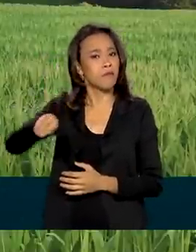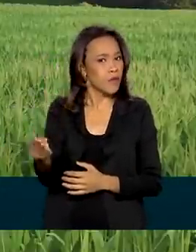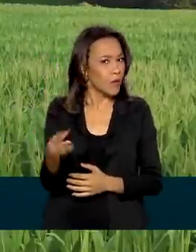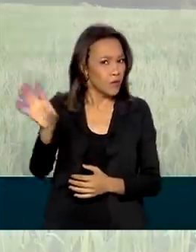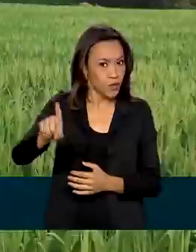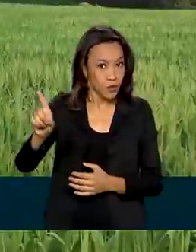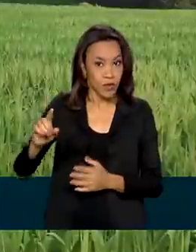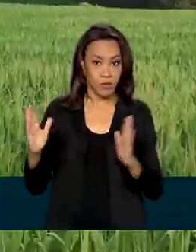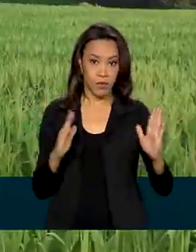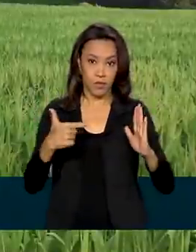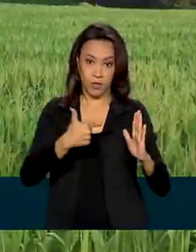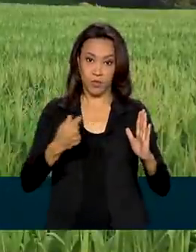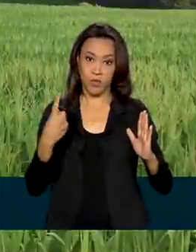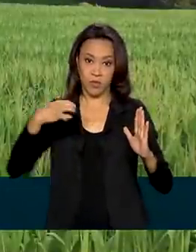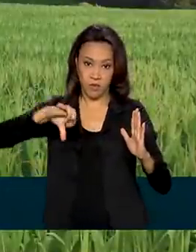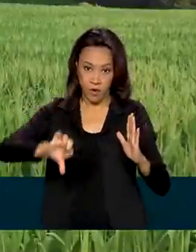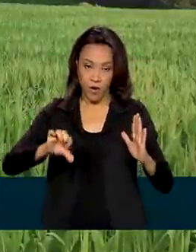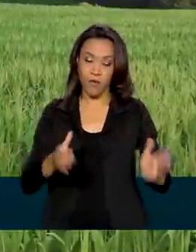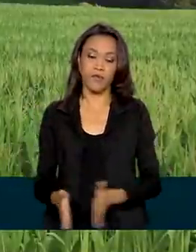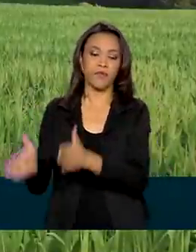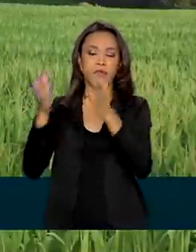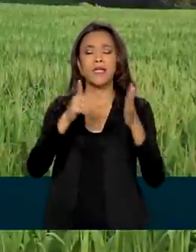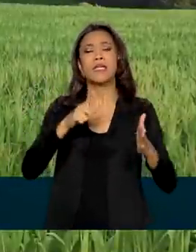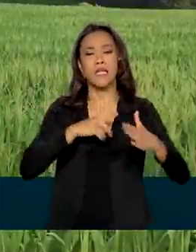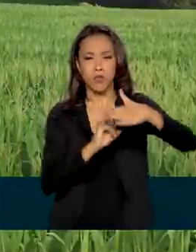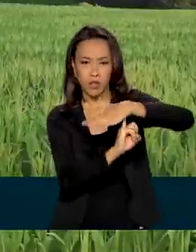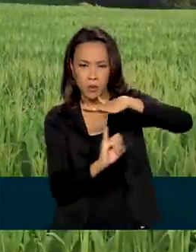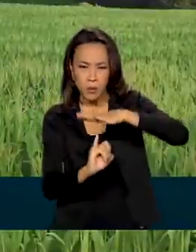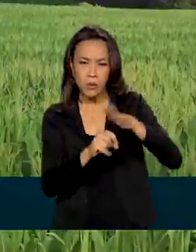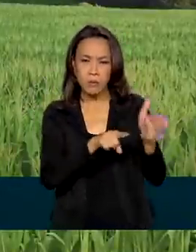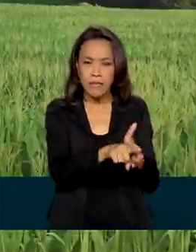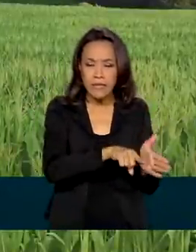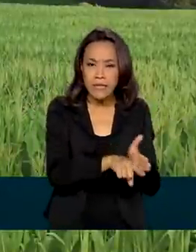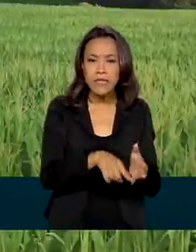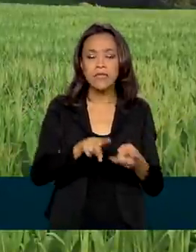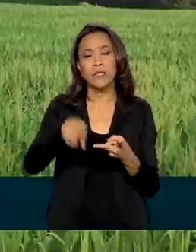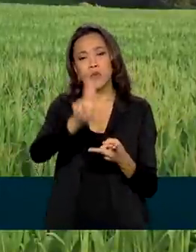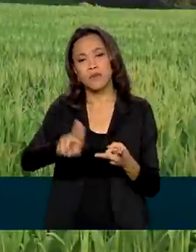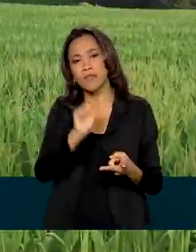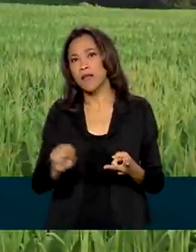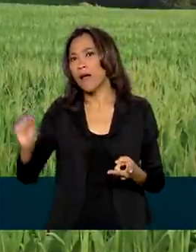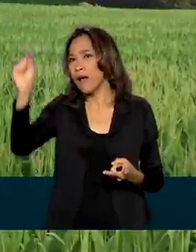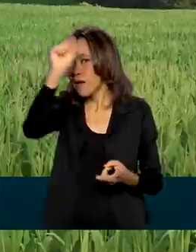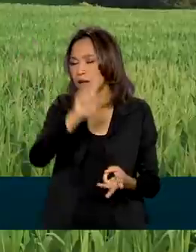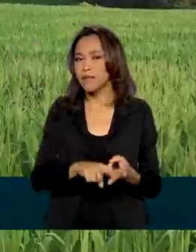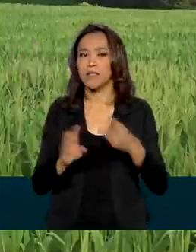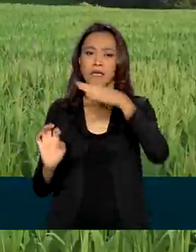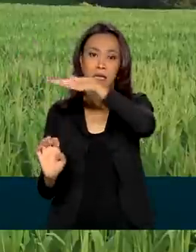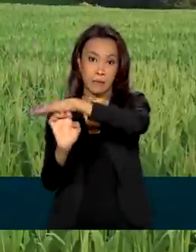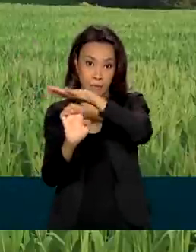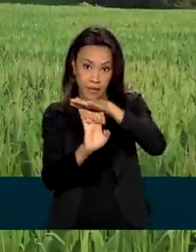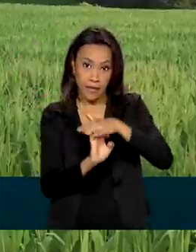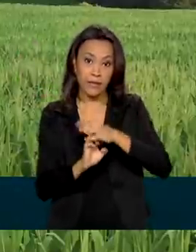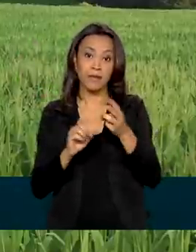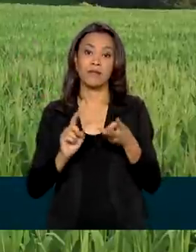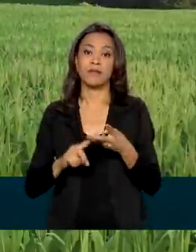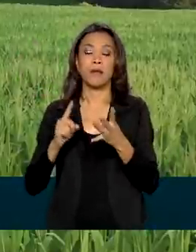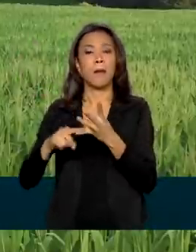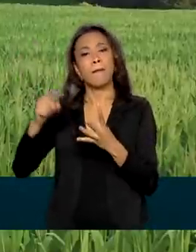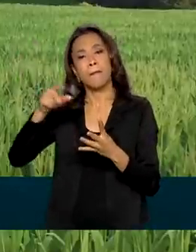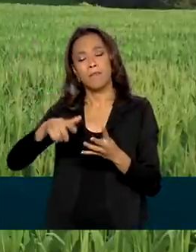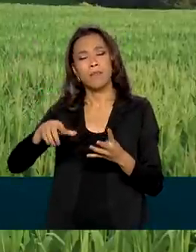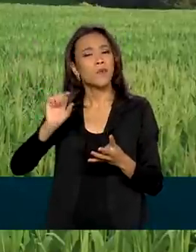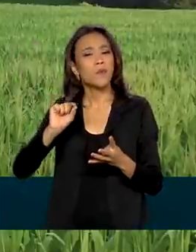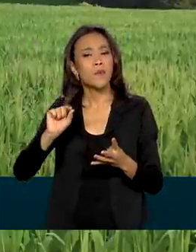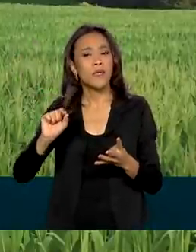2019. Temos institutos de pesquisa, universidades, empresas, investidores privados, congregados